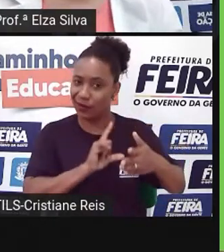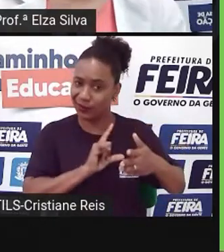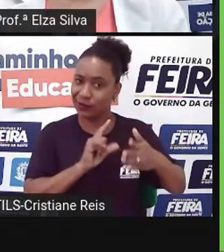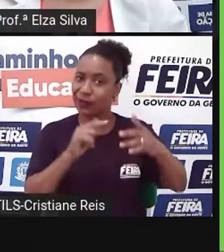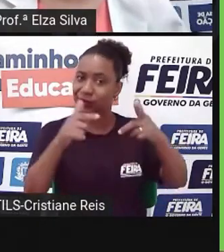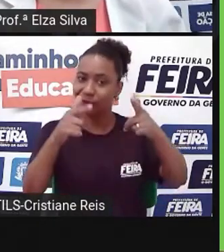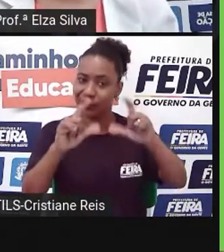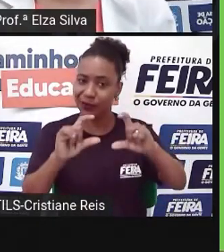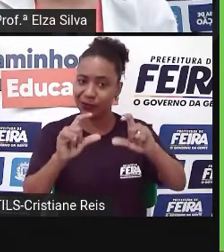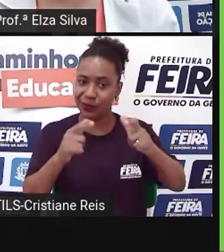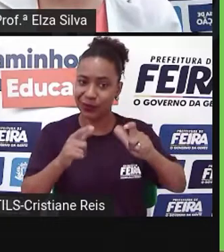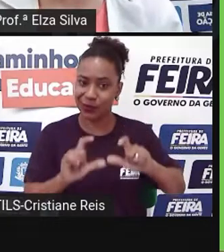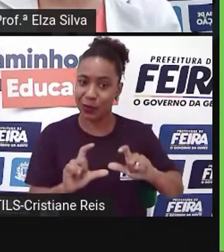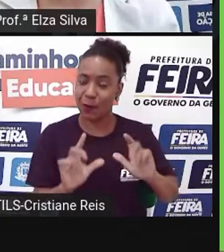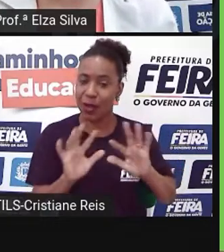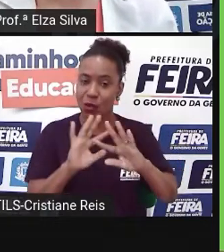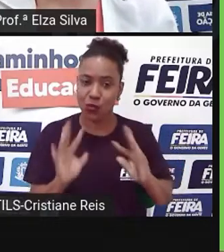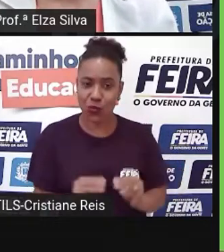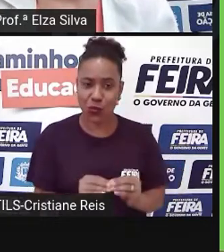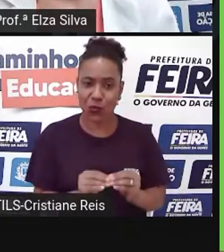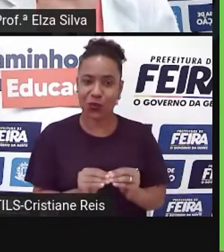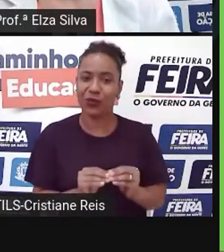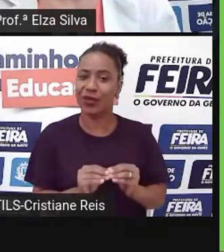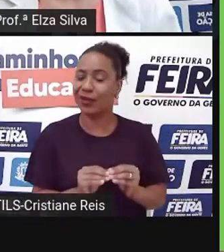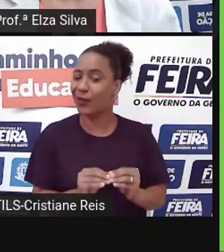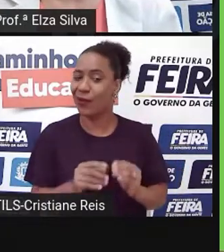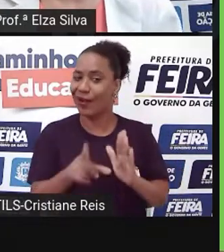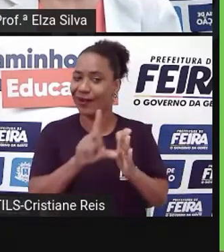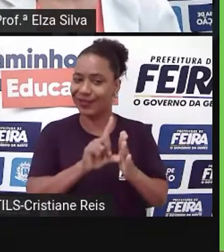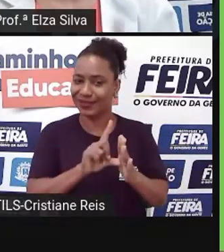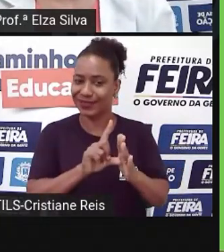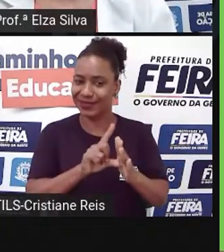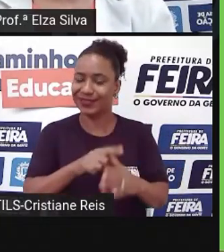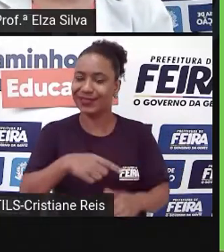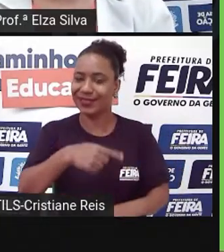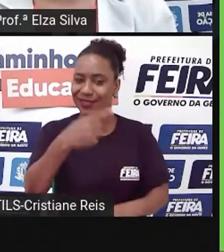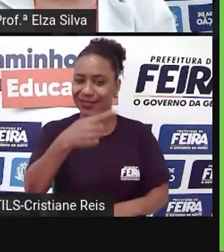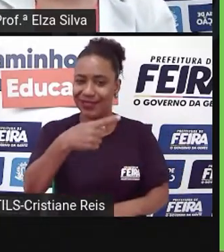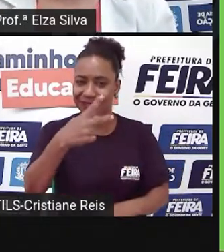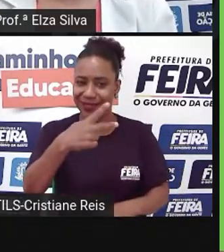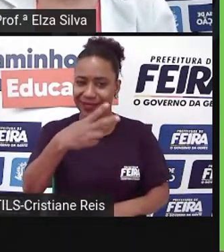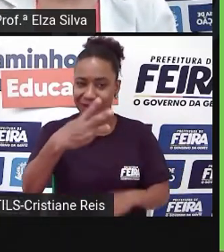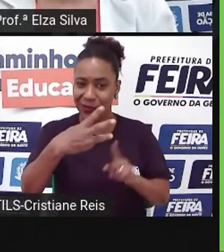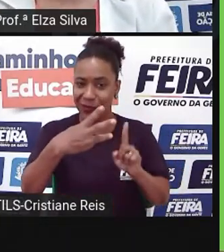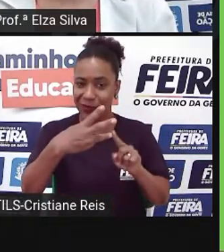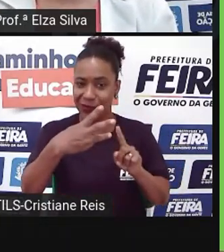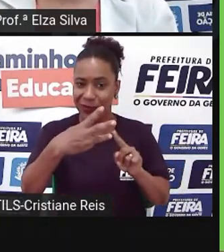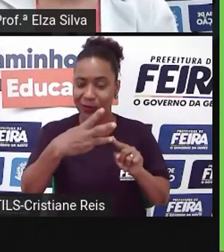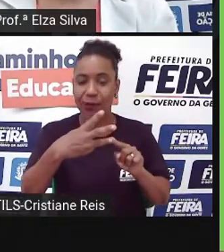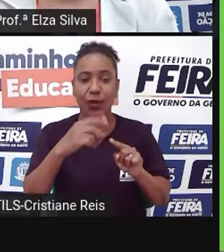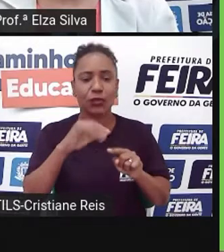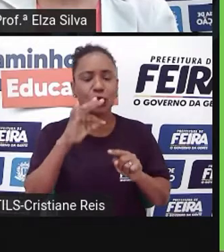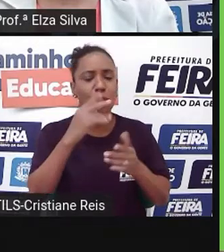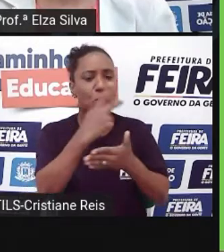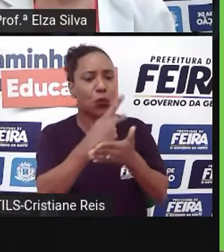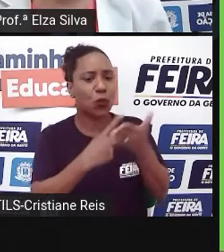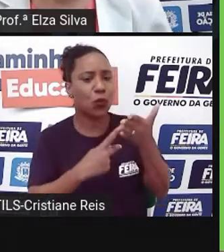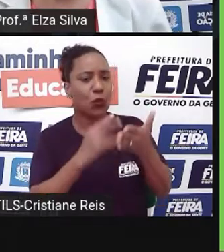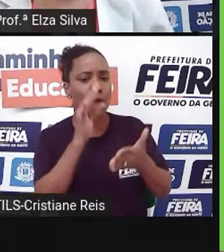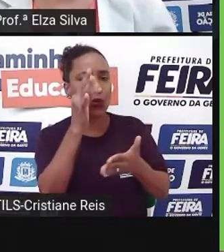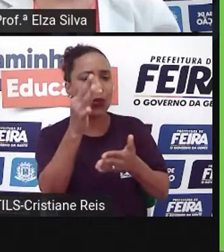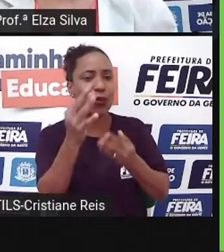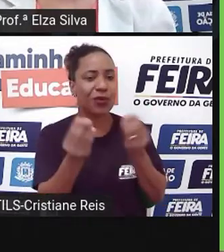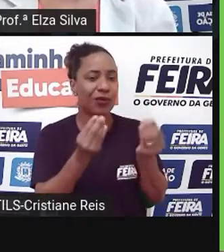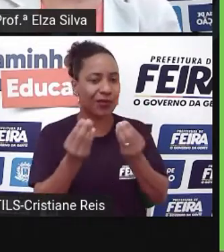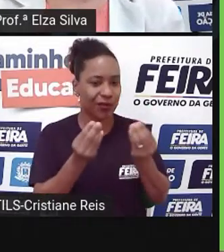precisa depois fazer um fechamento Uma conclusão Então nós podemos falar sobre os nossos projetos para o futuro Let's go